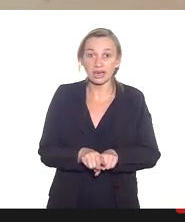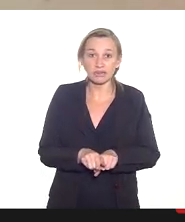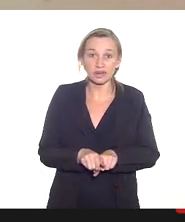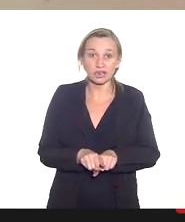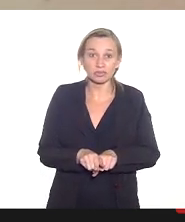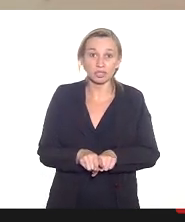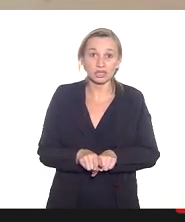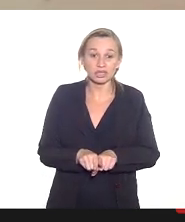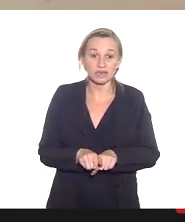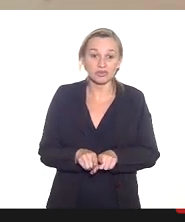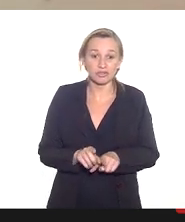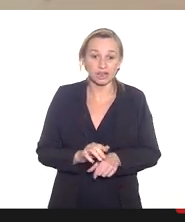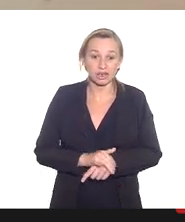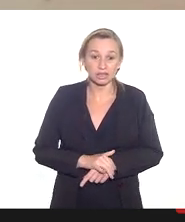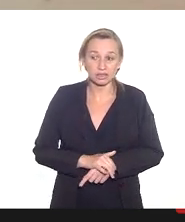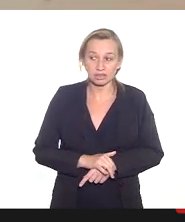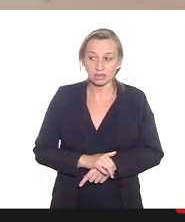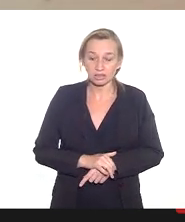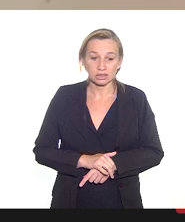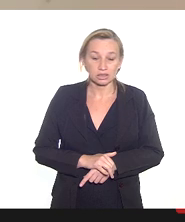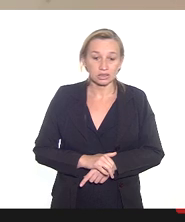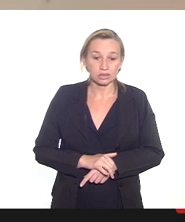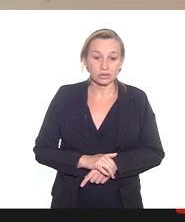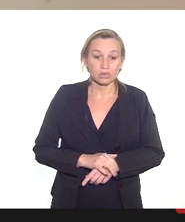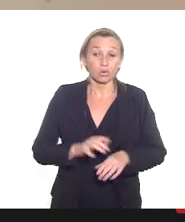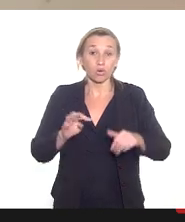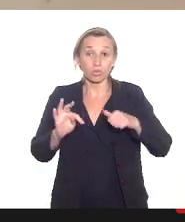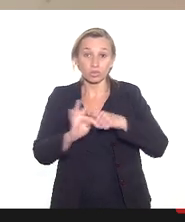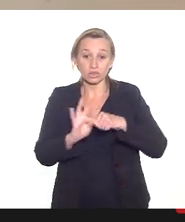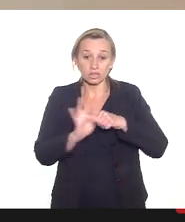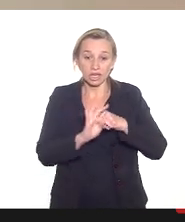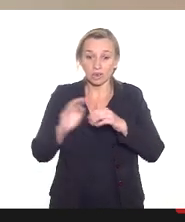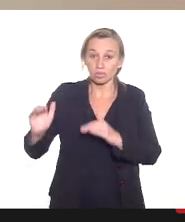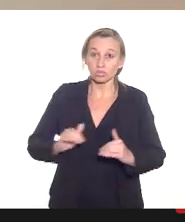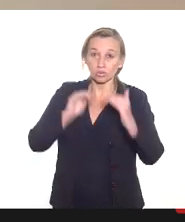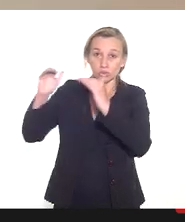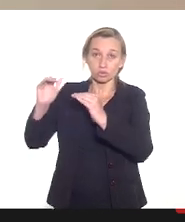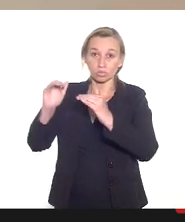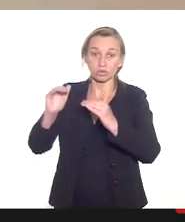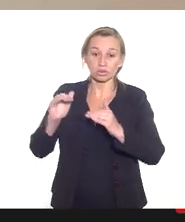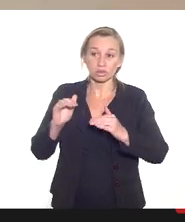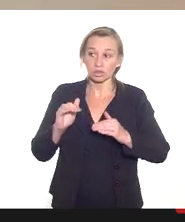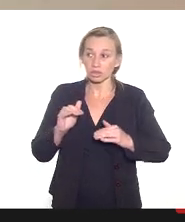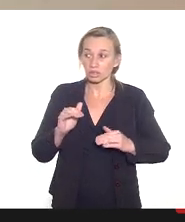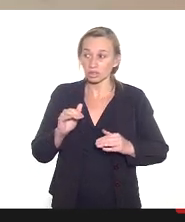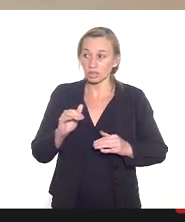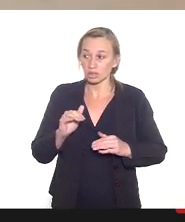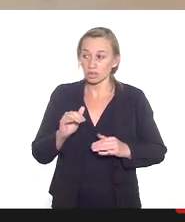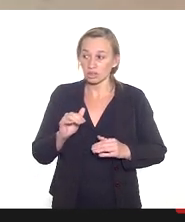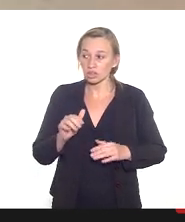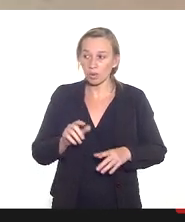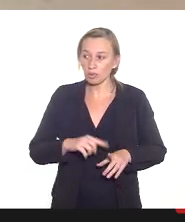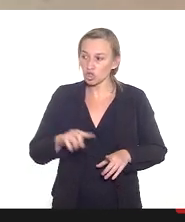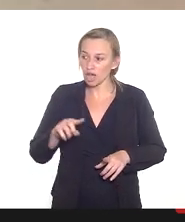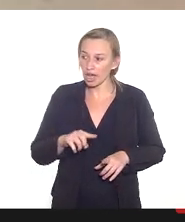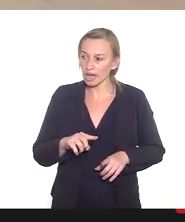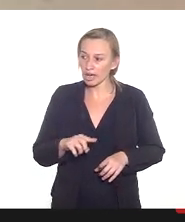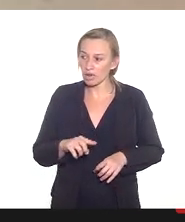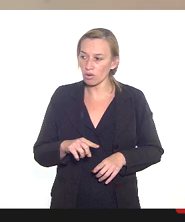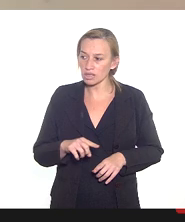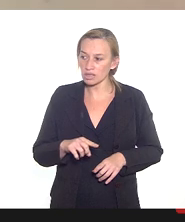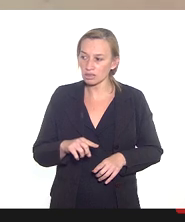ele primeiro ele se colocou como técnico como subsecretário do município de volta redonda nos mandou uma mensagem pelo whatsapp